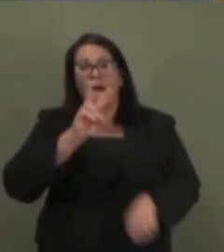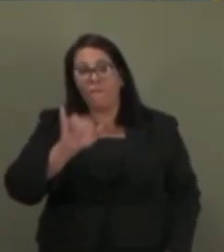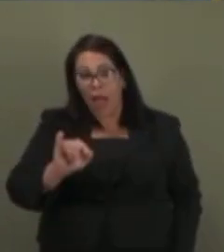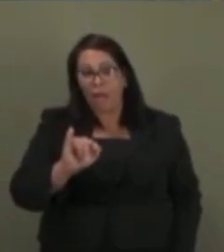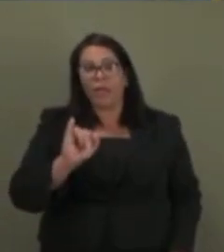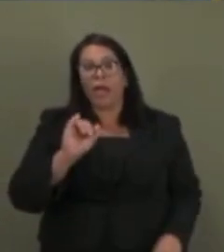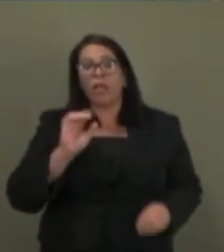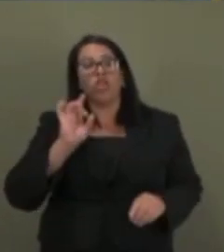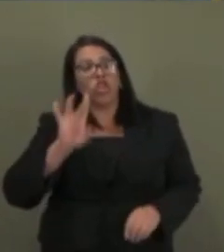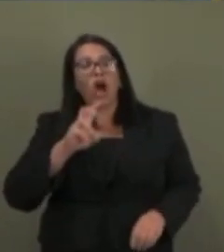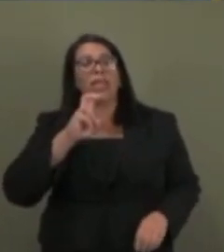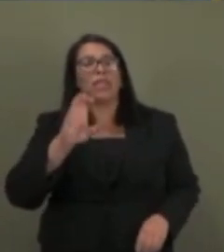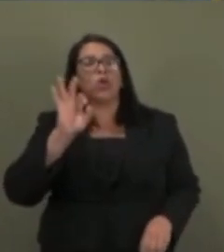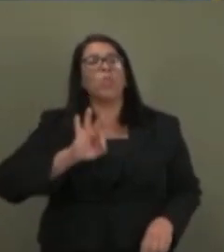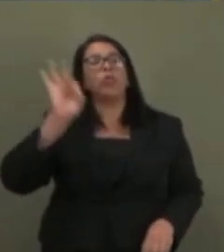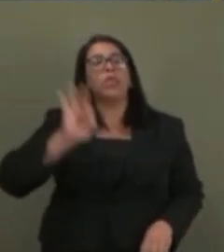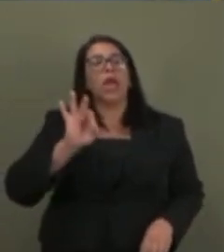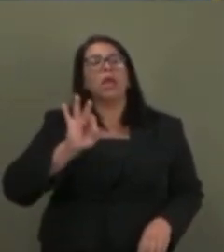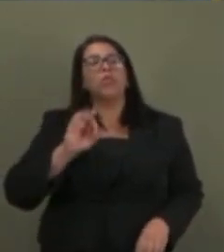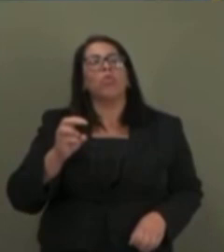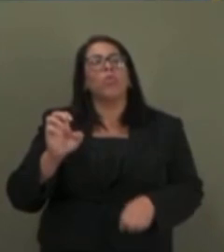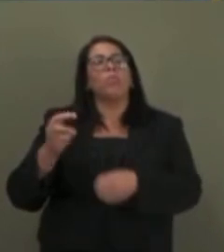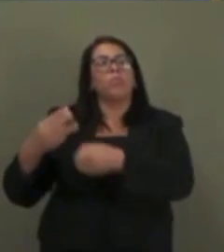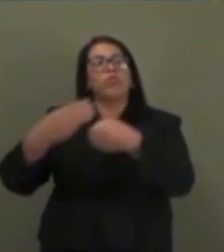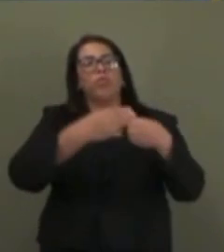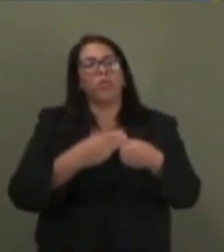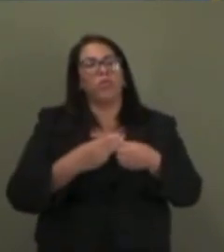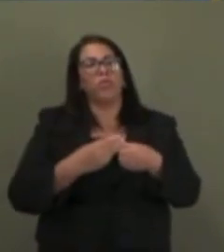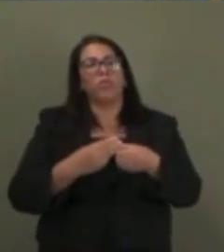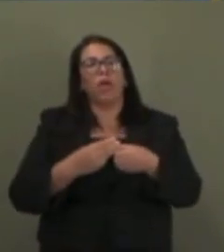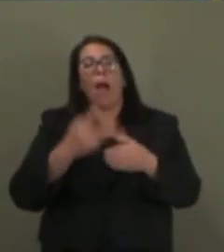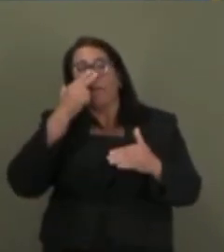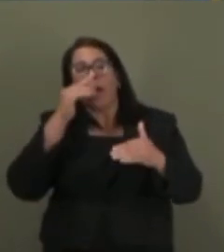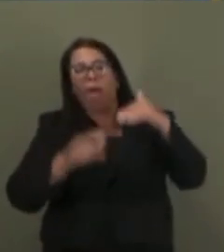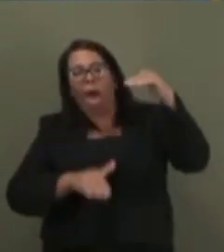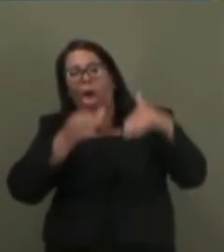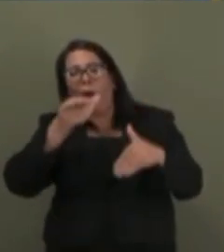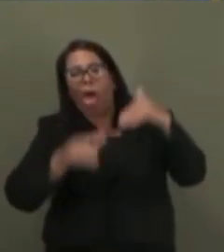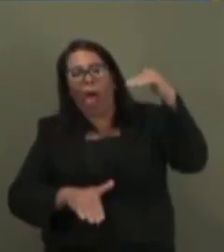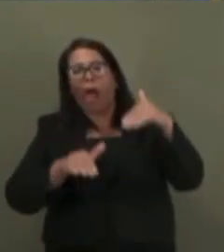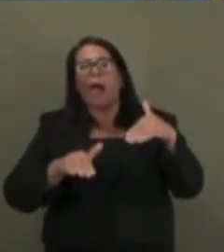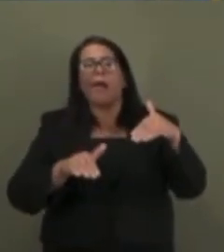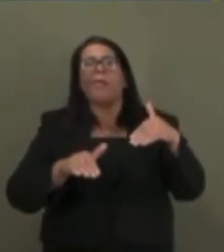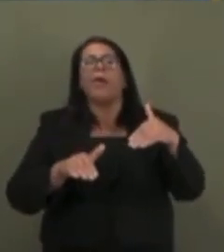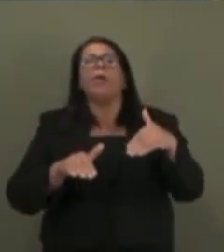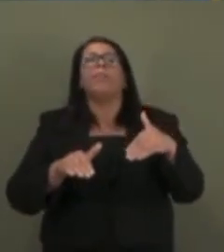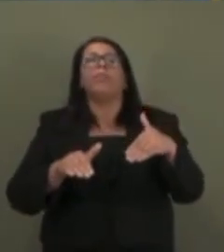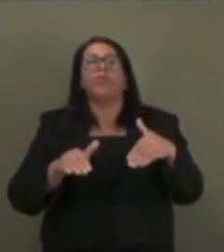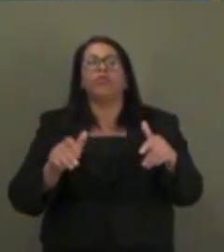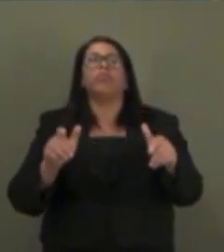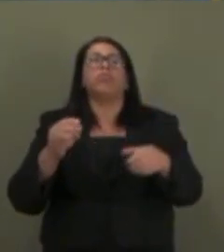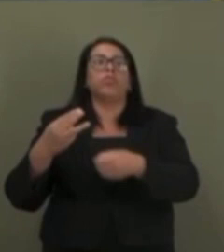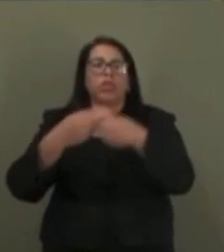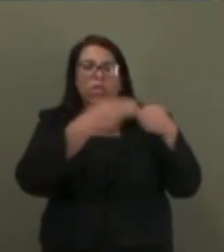5%. Isso traria, relator, uma desigualdade enorme para os menores municípios do